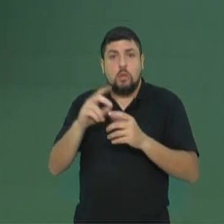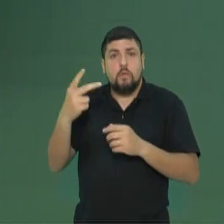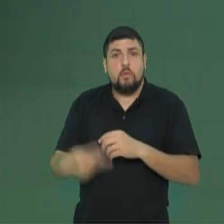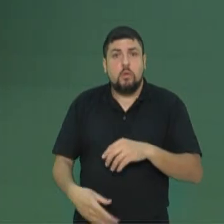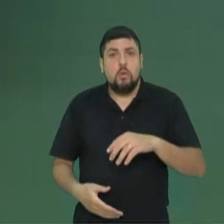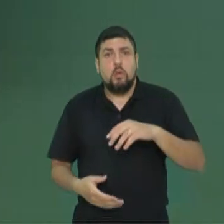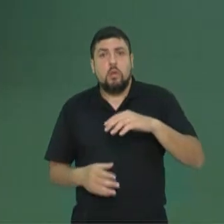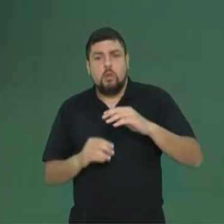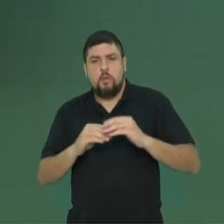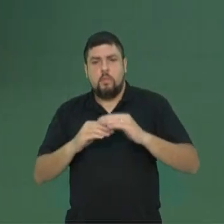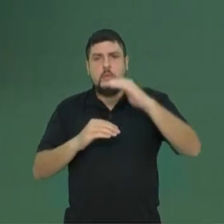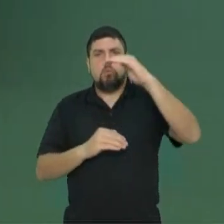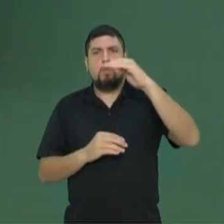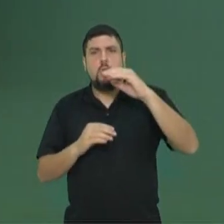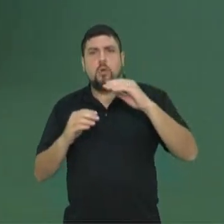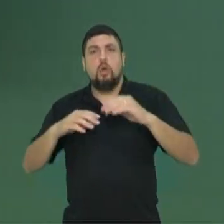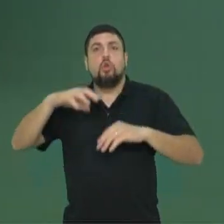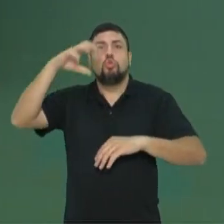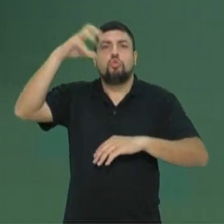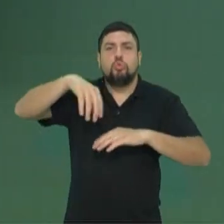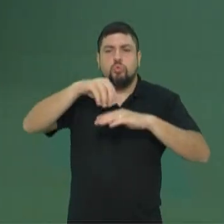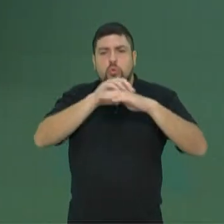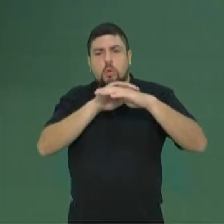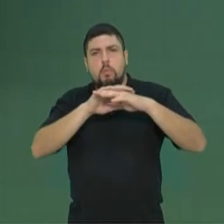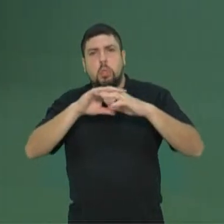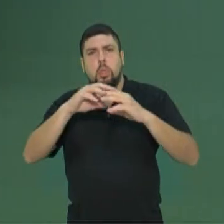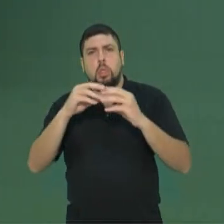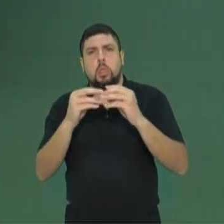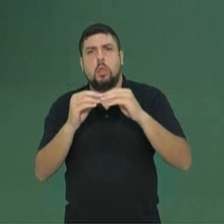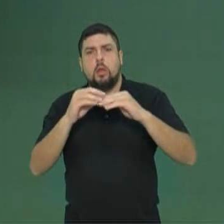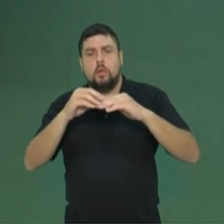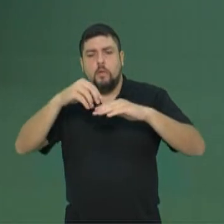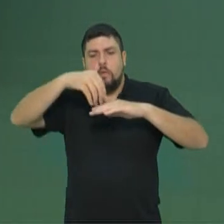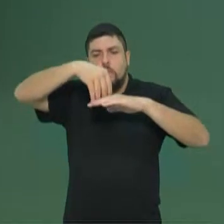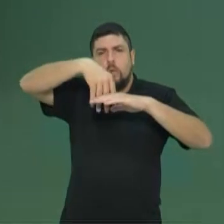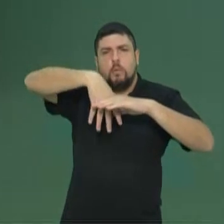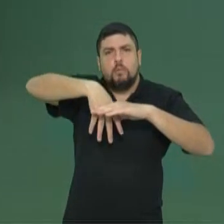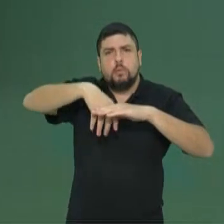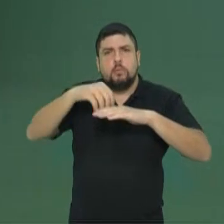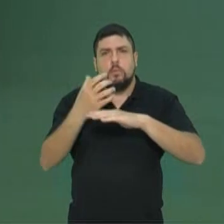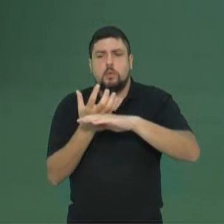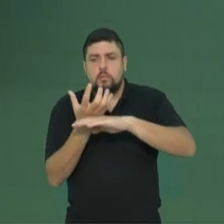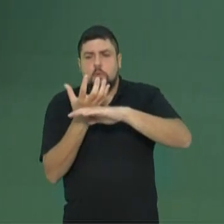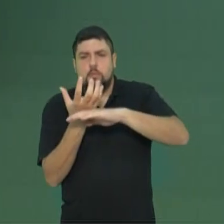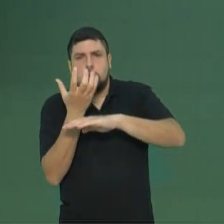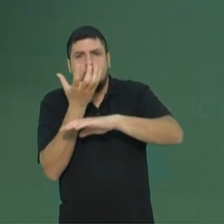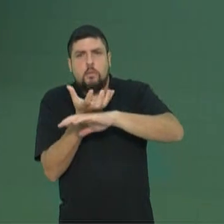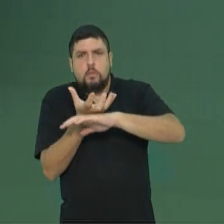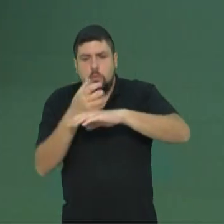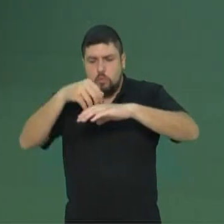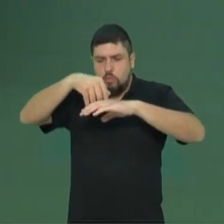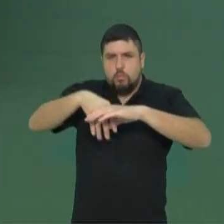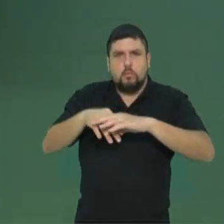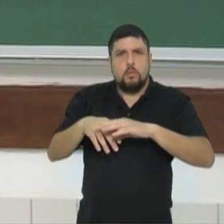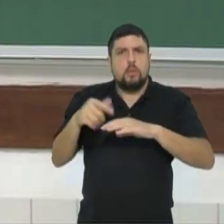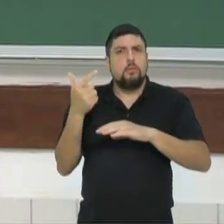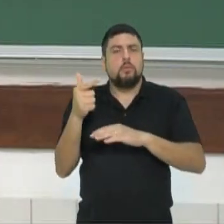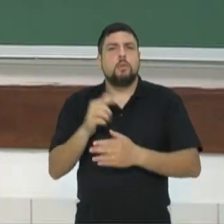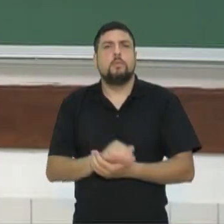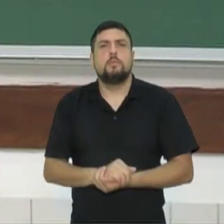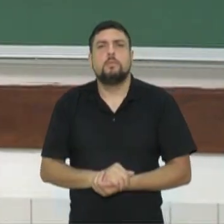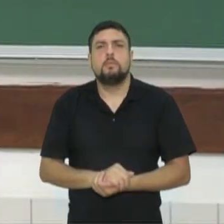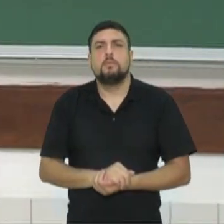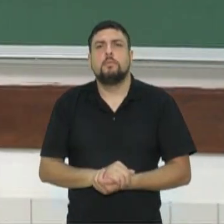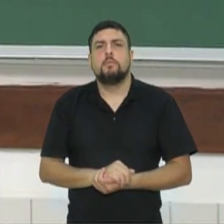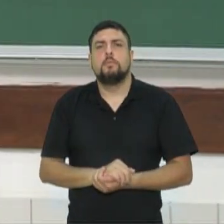é bem compactado. Aí vem uma chuva forte e leva a parte de cima do solo, porque não tem raízes para conter. E aí? Ah, e o que eu